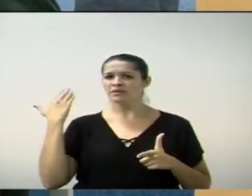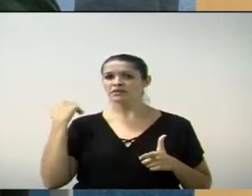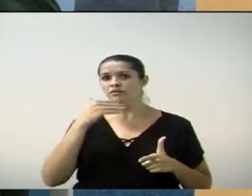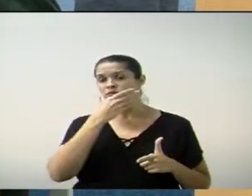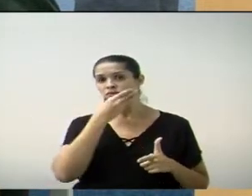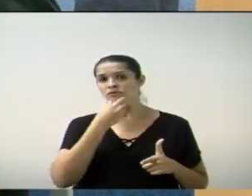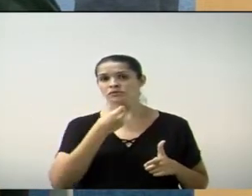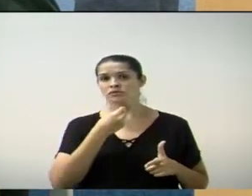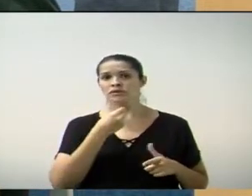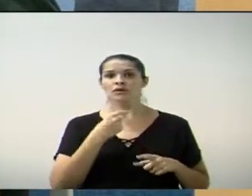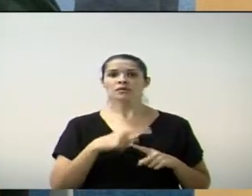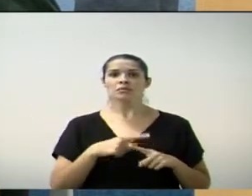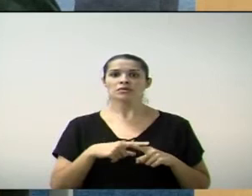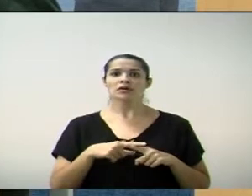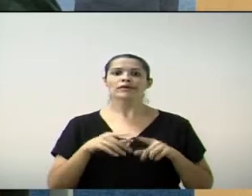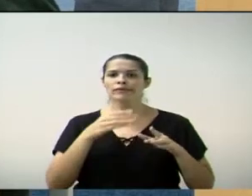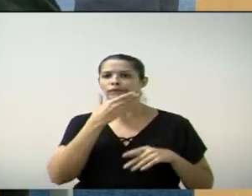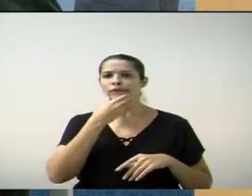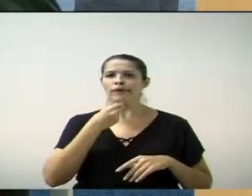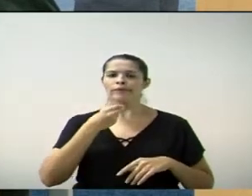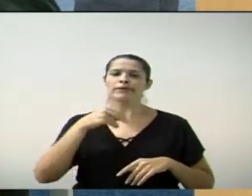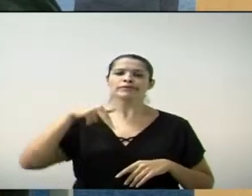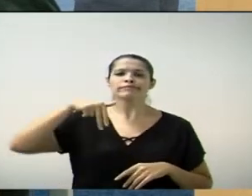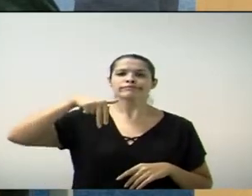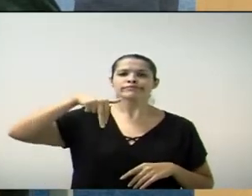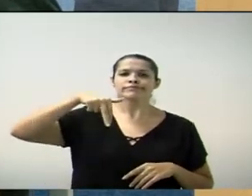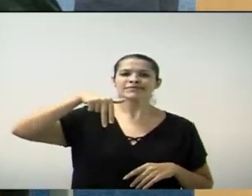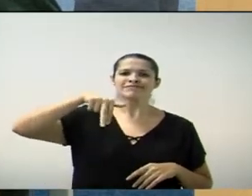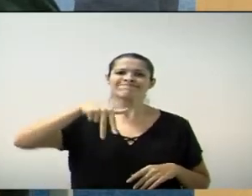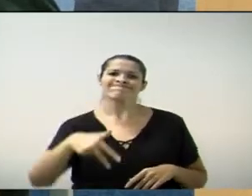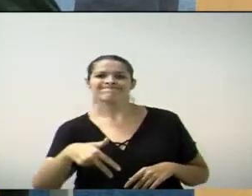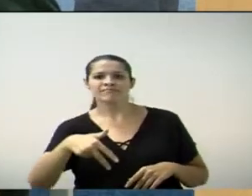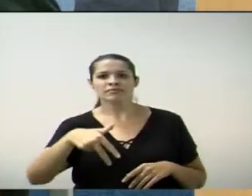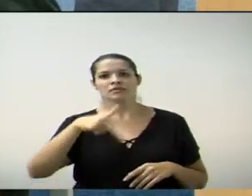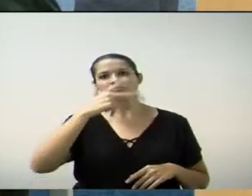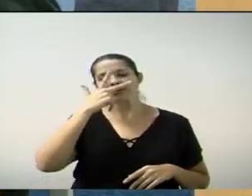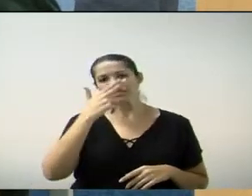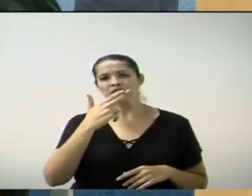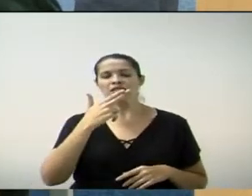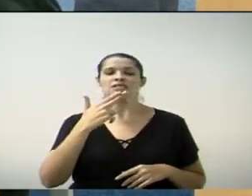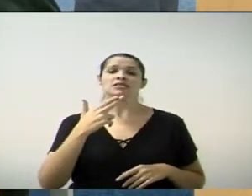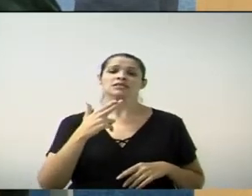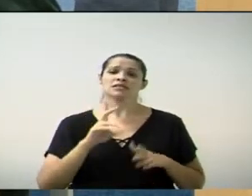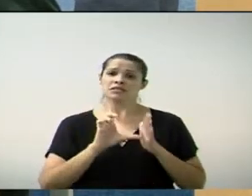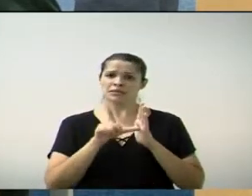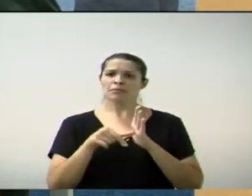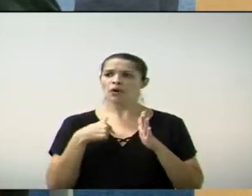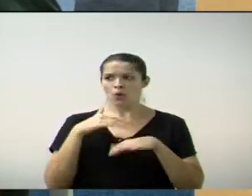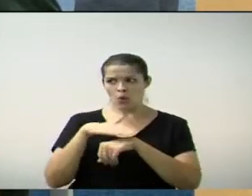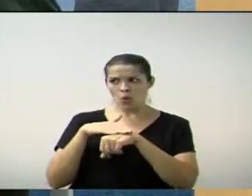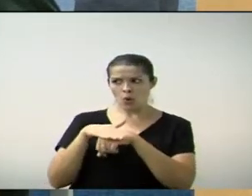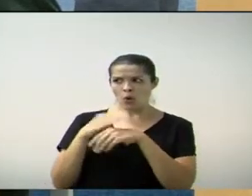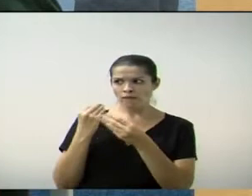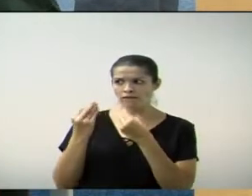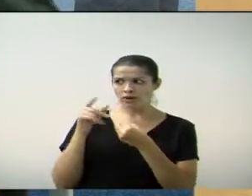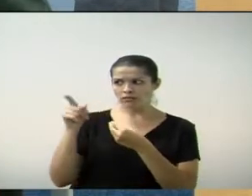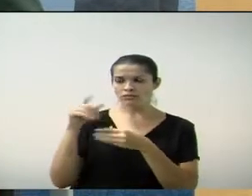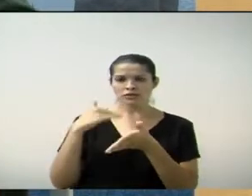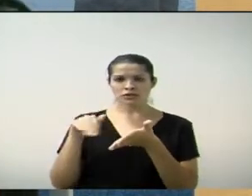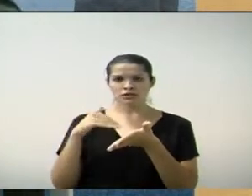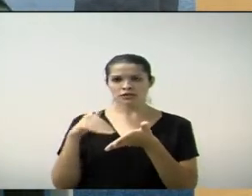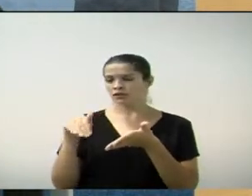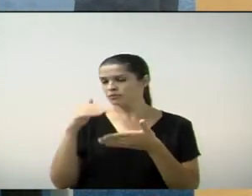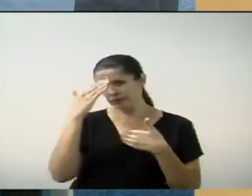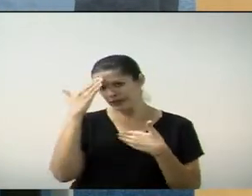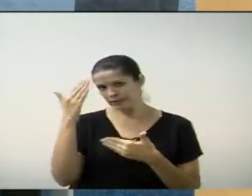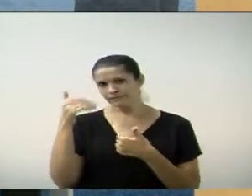andar ali pelo PIER. Então, depois eu me coloco à disposição para a gente conversar melhor sobre esse assunto. Está bem? Muito obrigada.